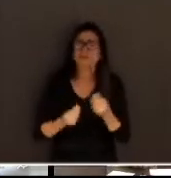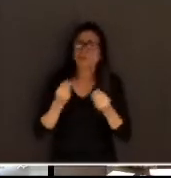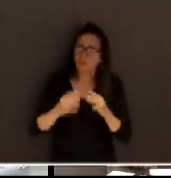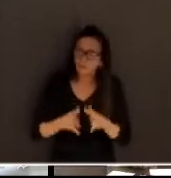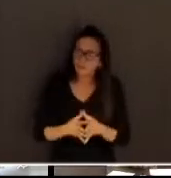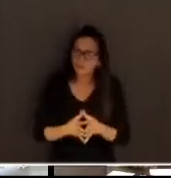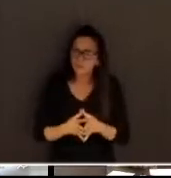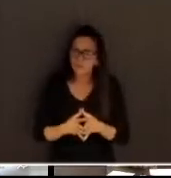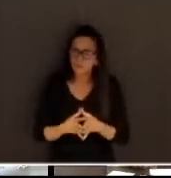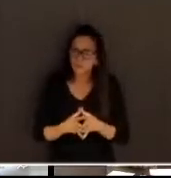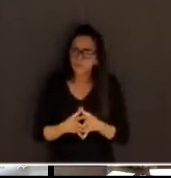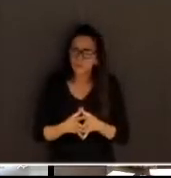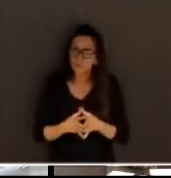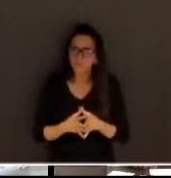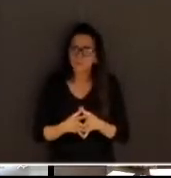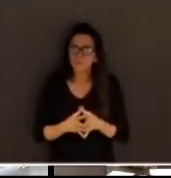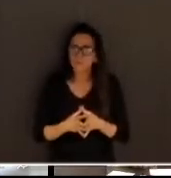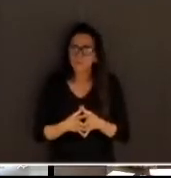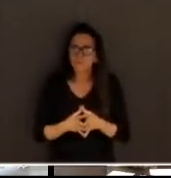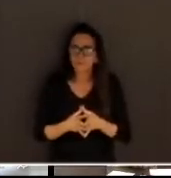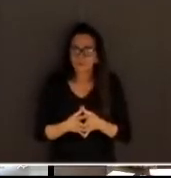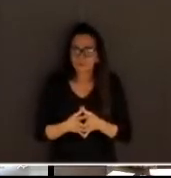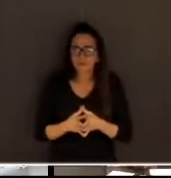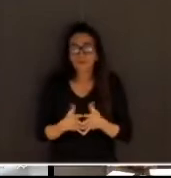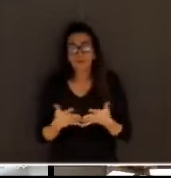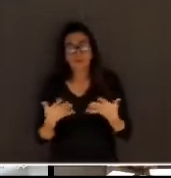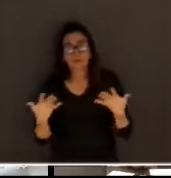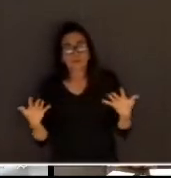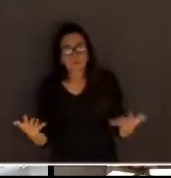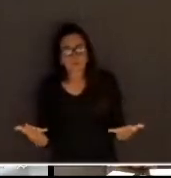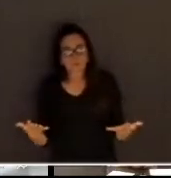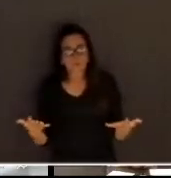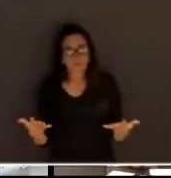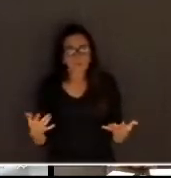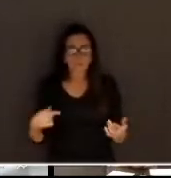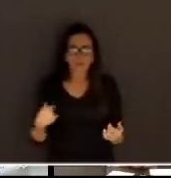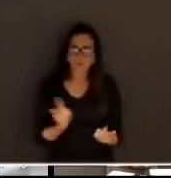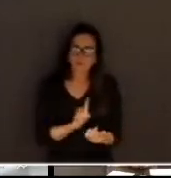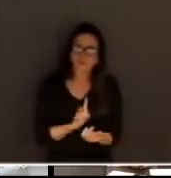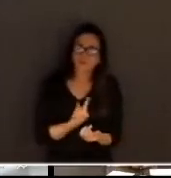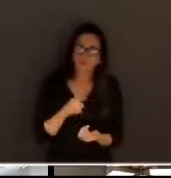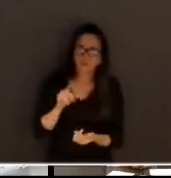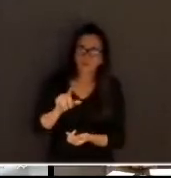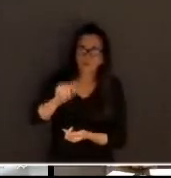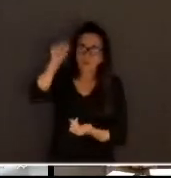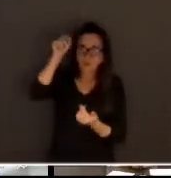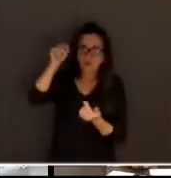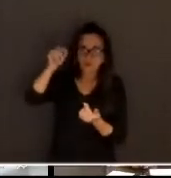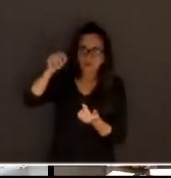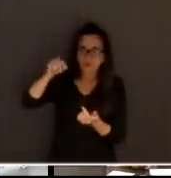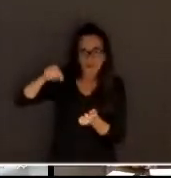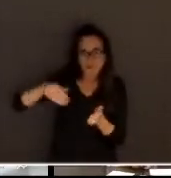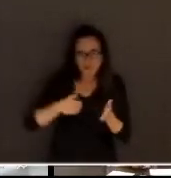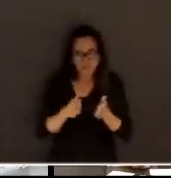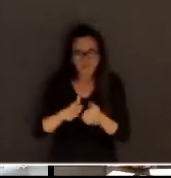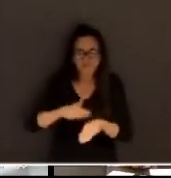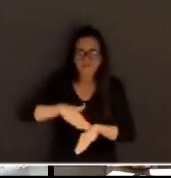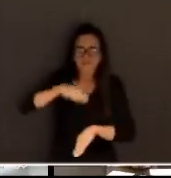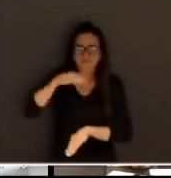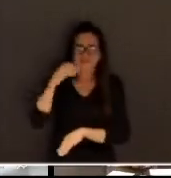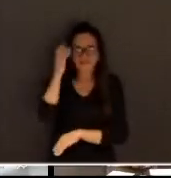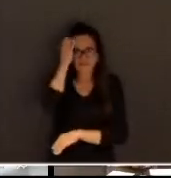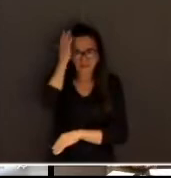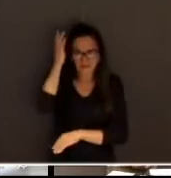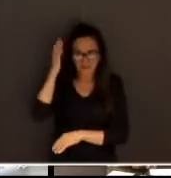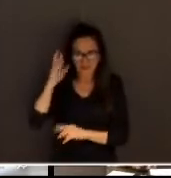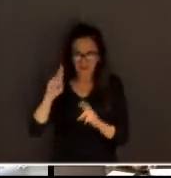Não pode. É mais difícil. Mas, o que se preferiu? Preferiu o caminho mais fácil. Afinal de contas, reunir esse pessoal não ia ser tão simples.